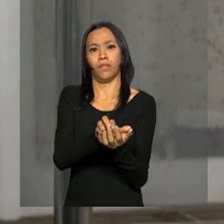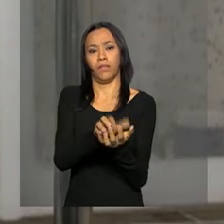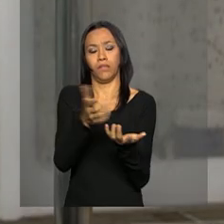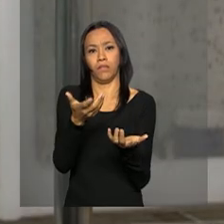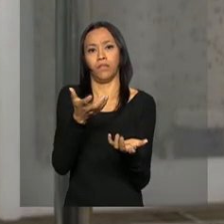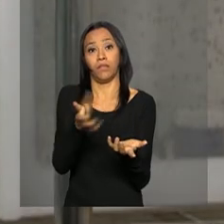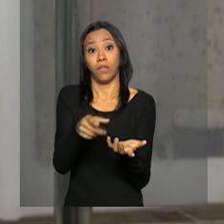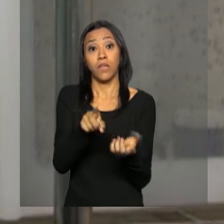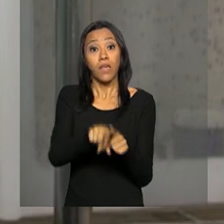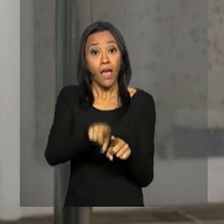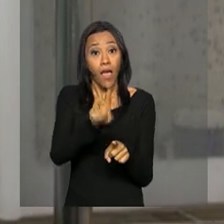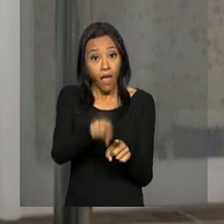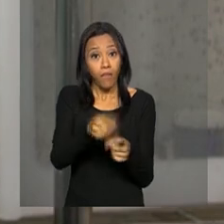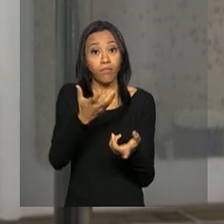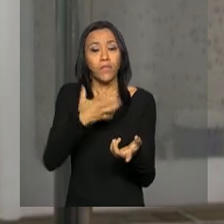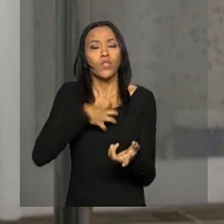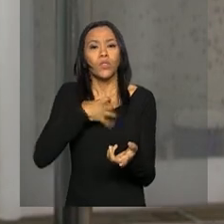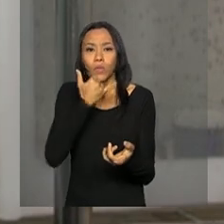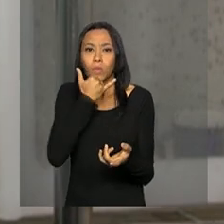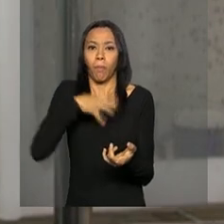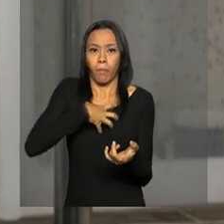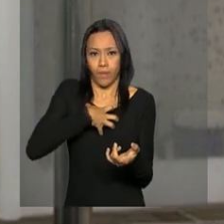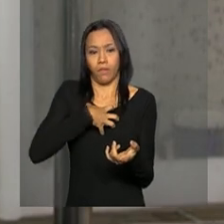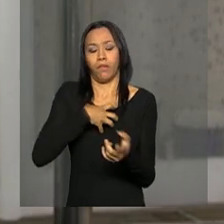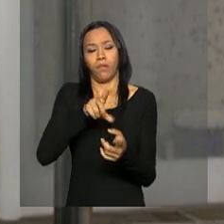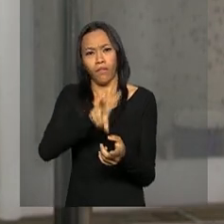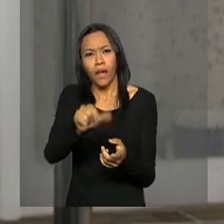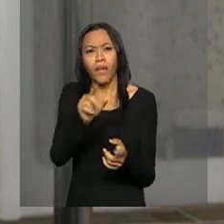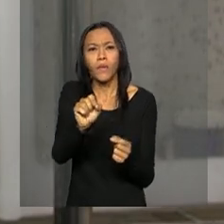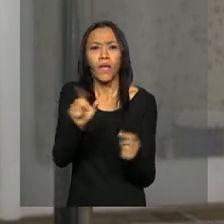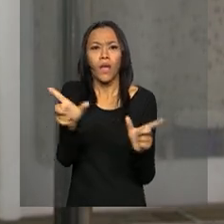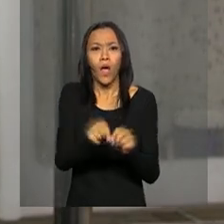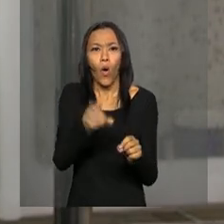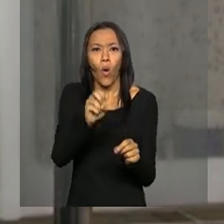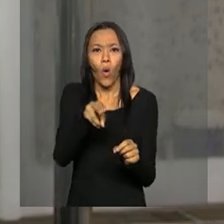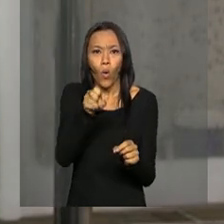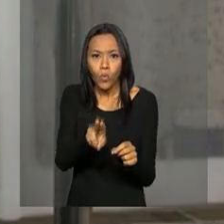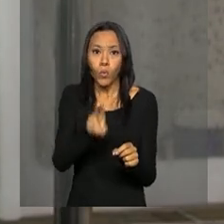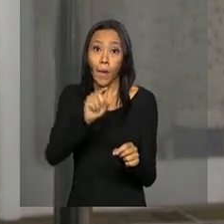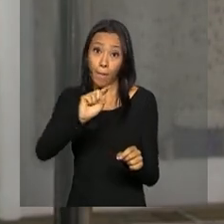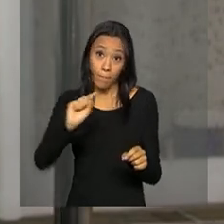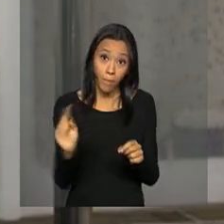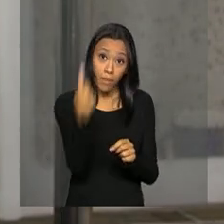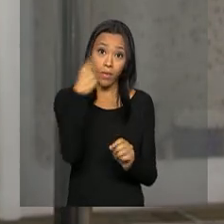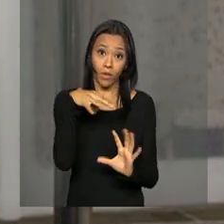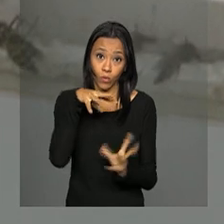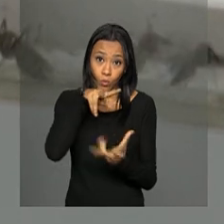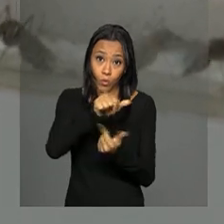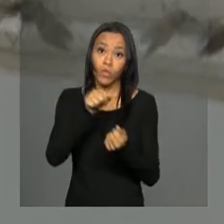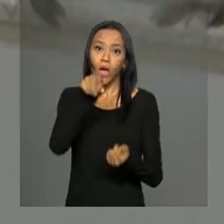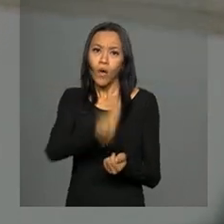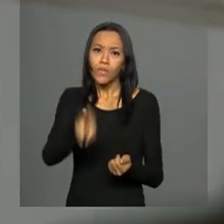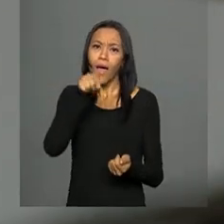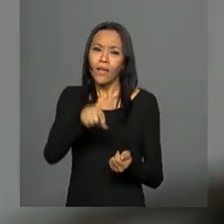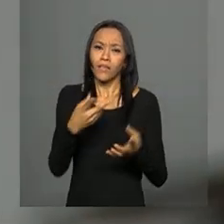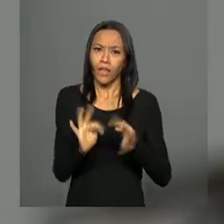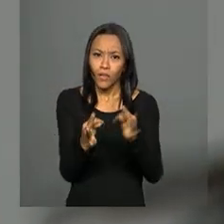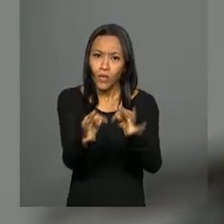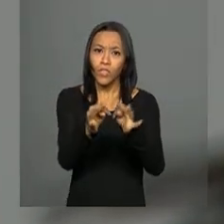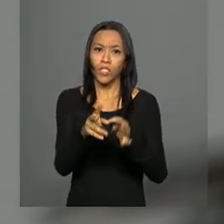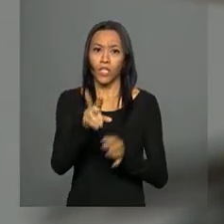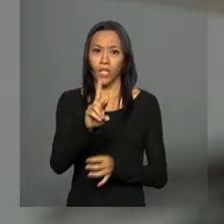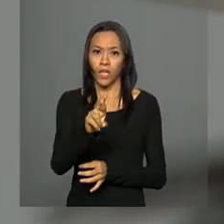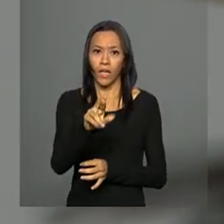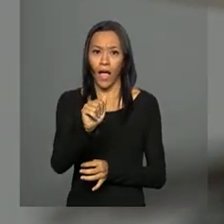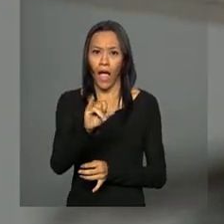própria Agência de Energia Nuclear da ONU e será a primeira biofábrica do mundo a utilizar a tecnologia de raio